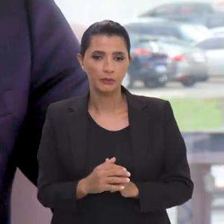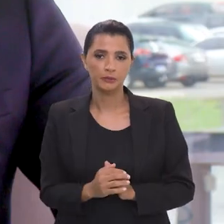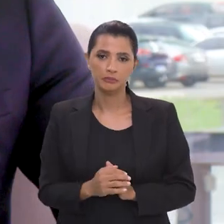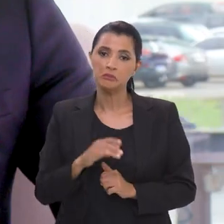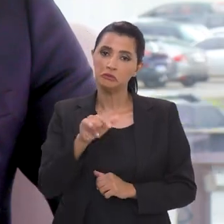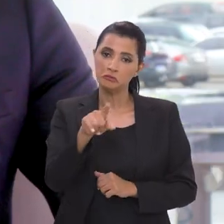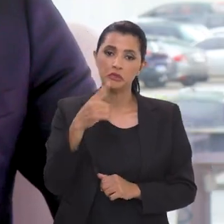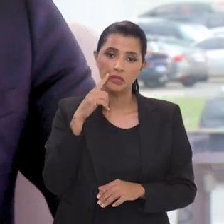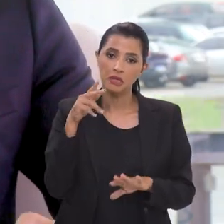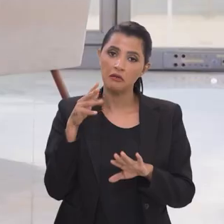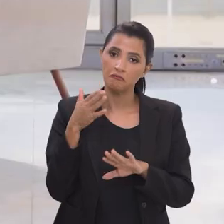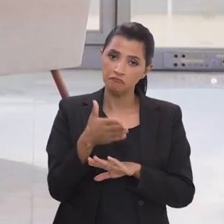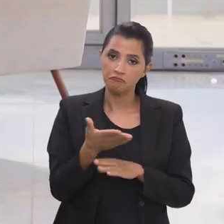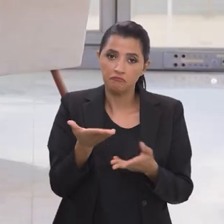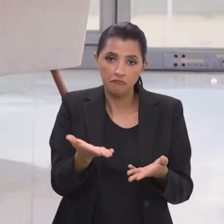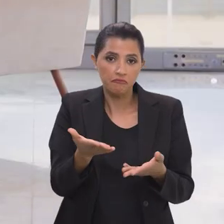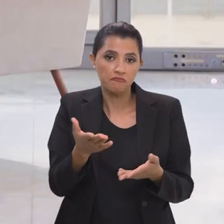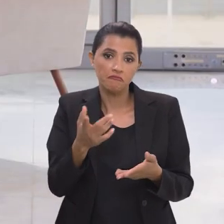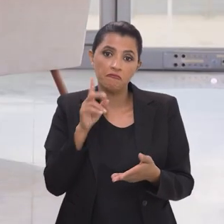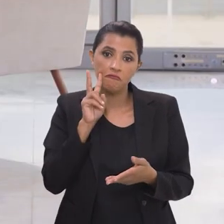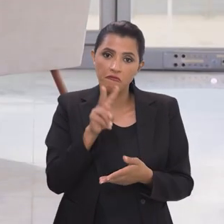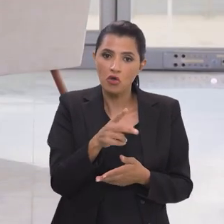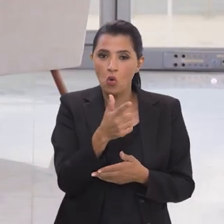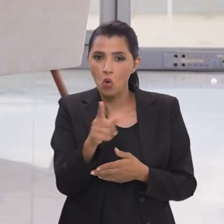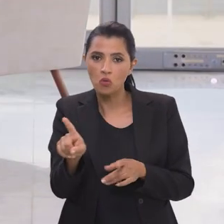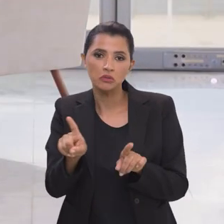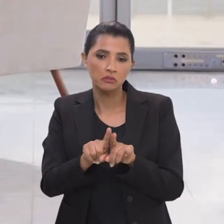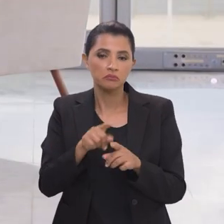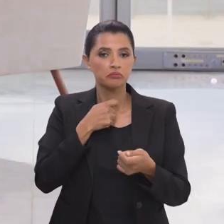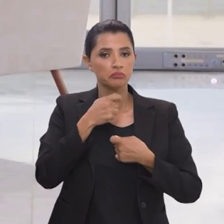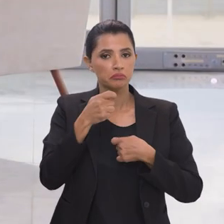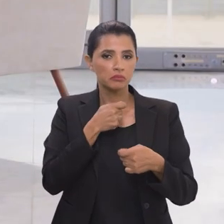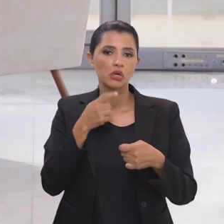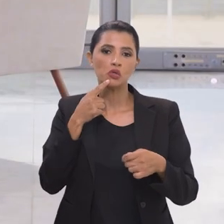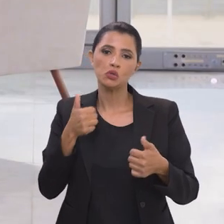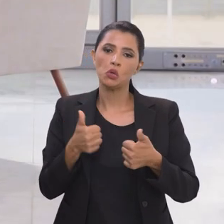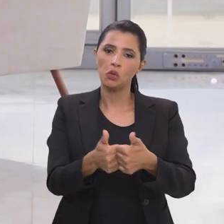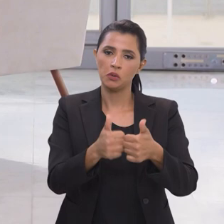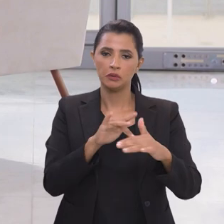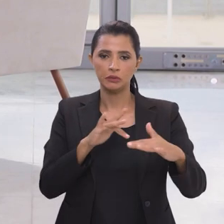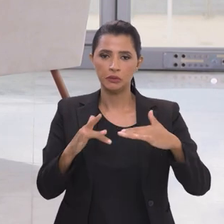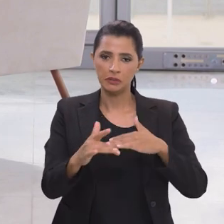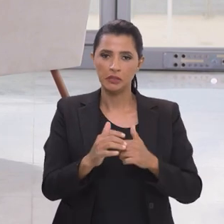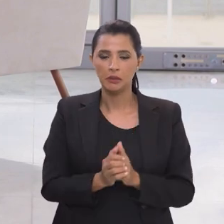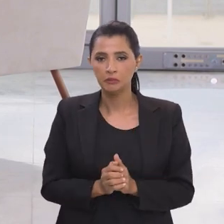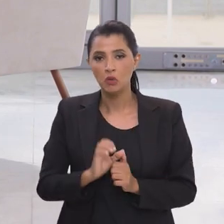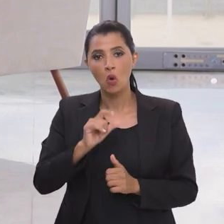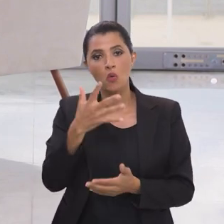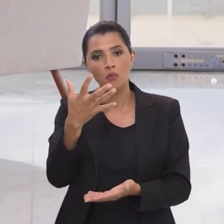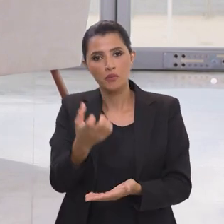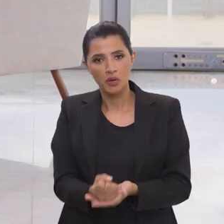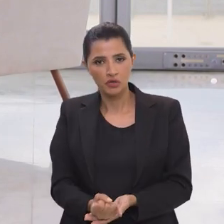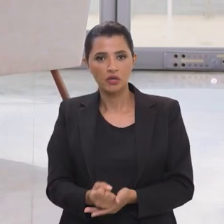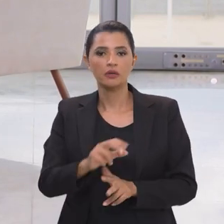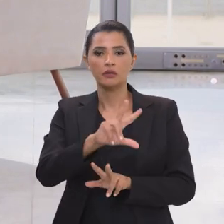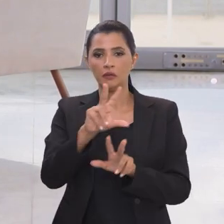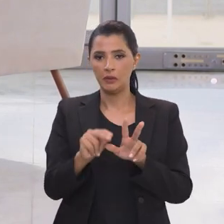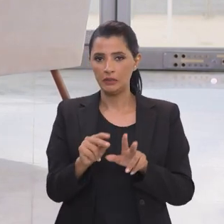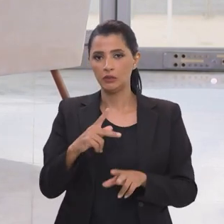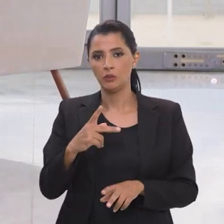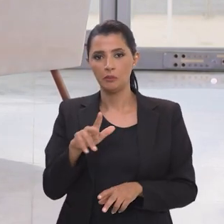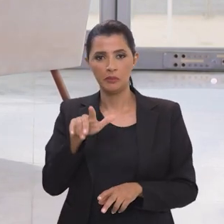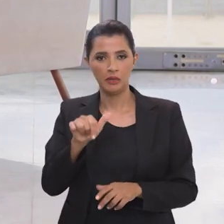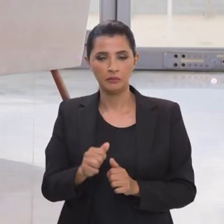Paulo Pimenta se você quiser rever esta ou outras entrevistas é só acompanhar as nossas redes sociais ou